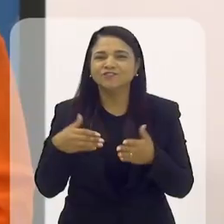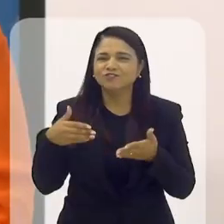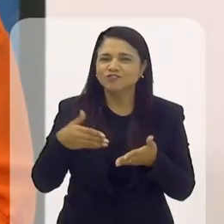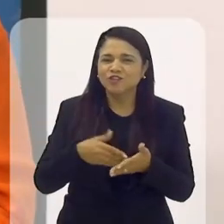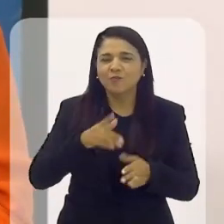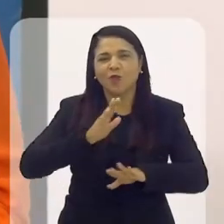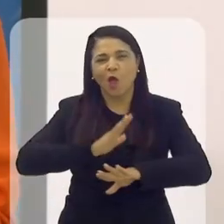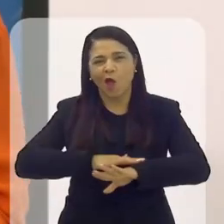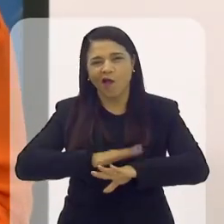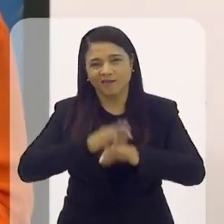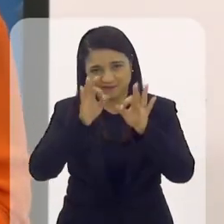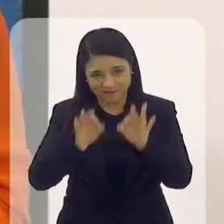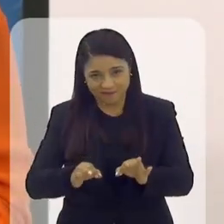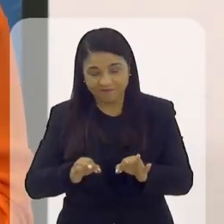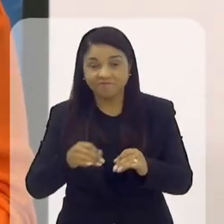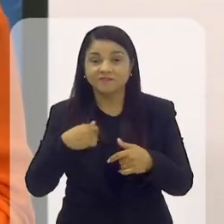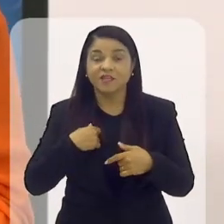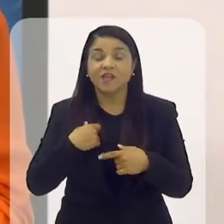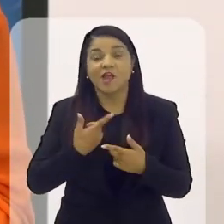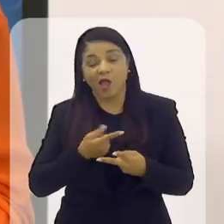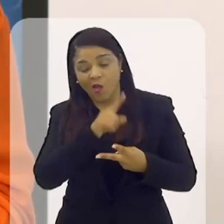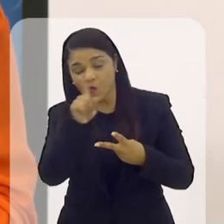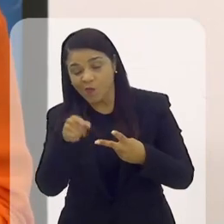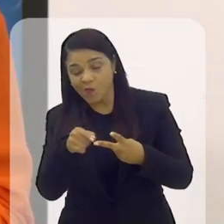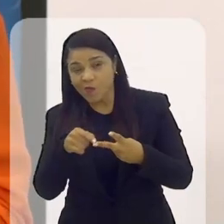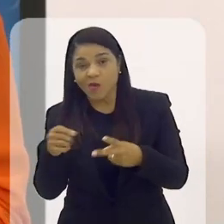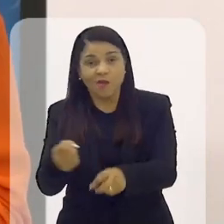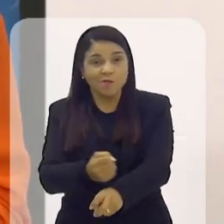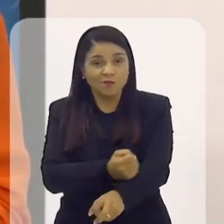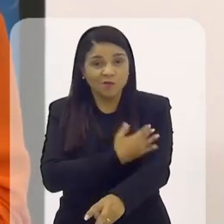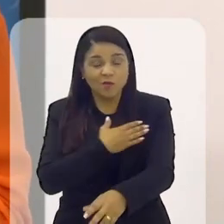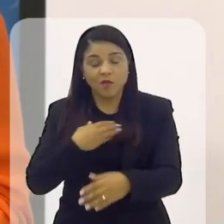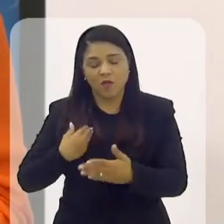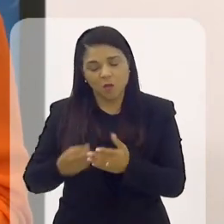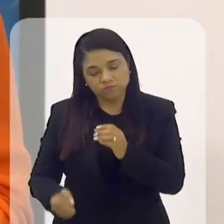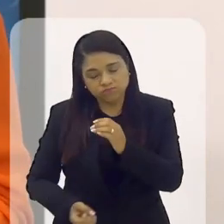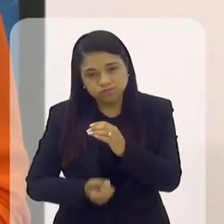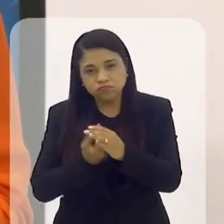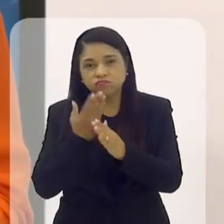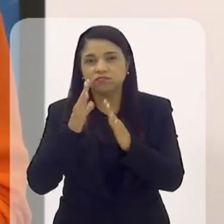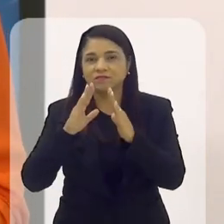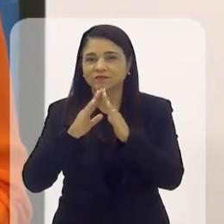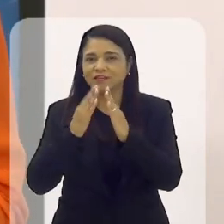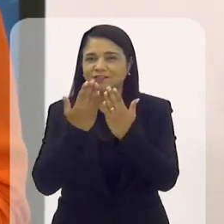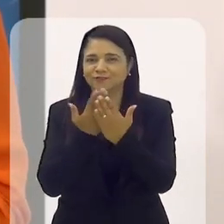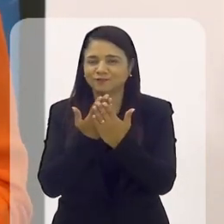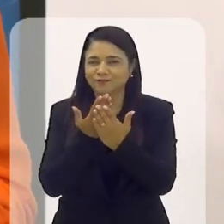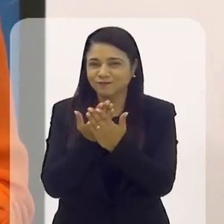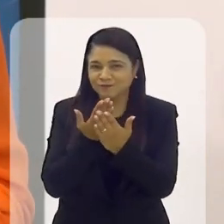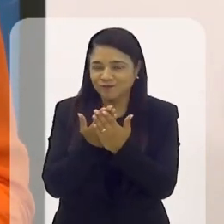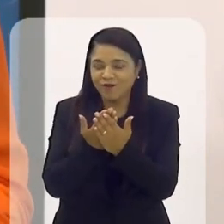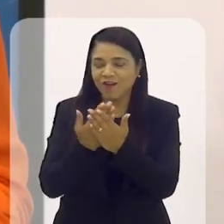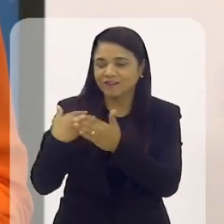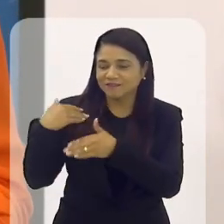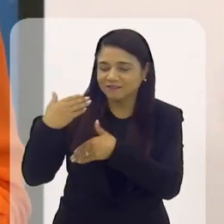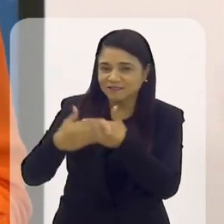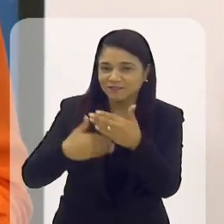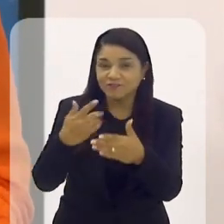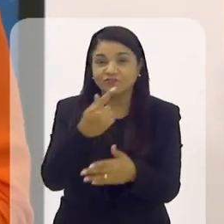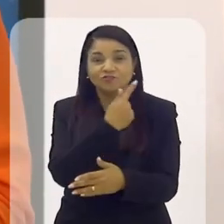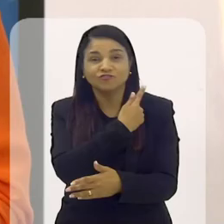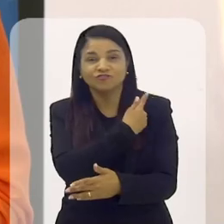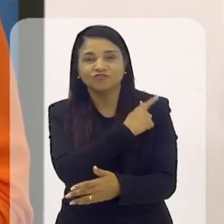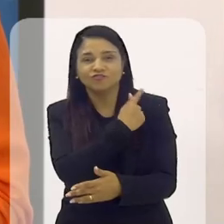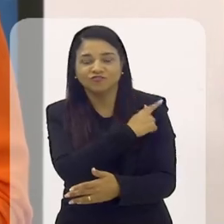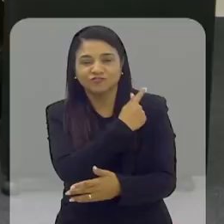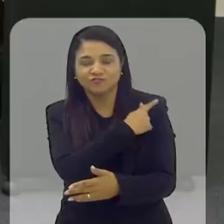tempo. E uma história que me emociona por eu participar da criação da escola, de toda essa trajetória,